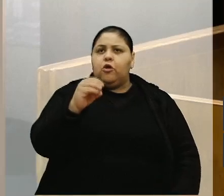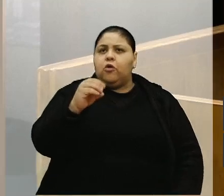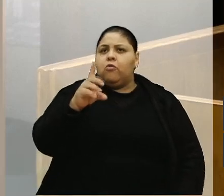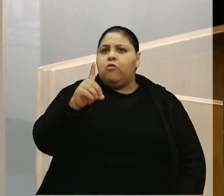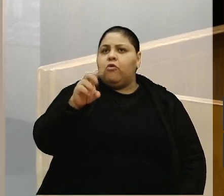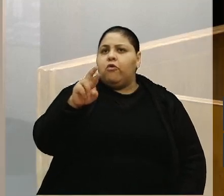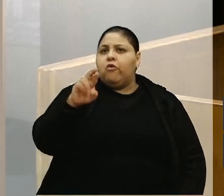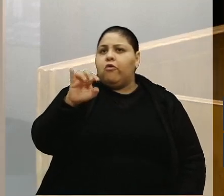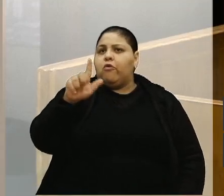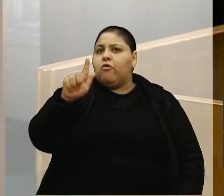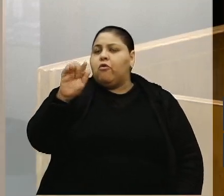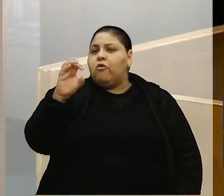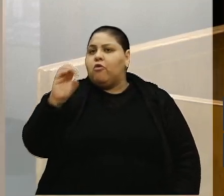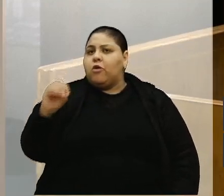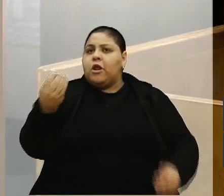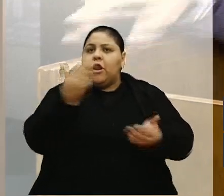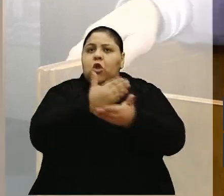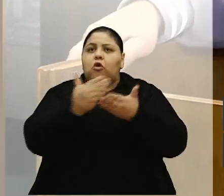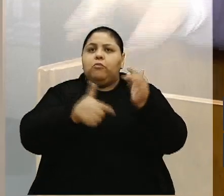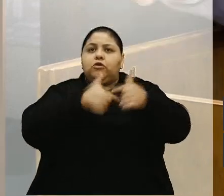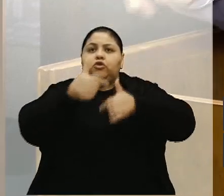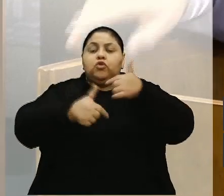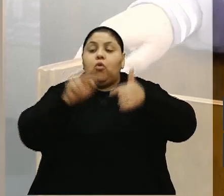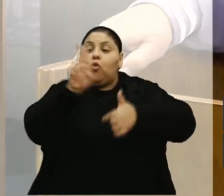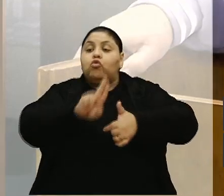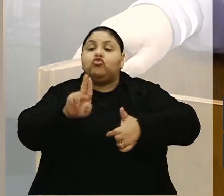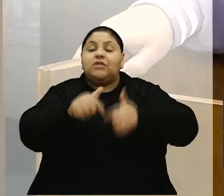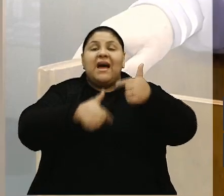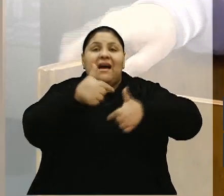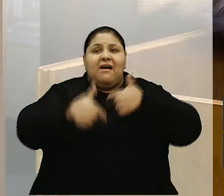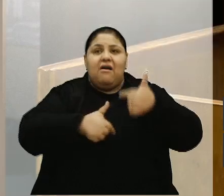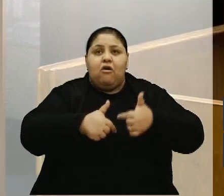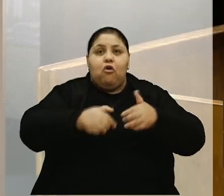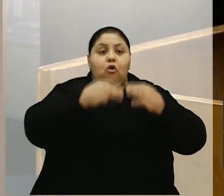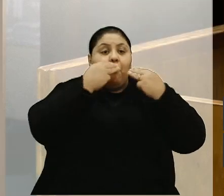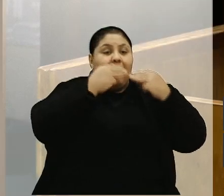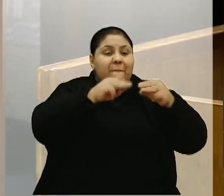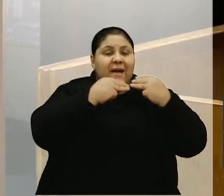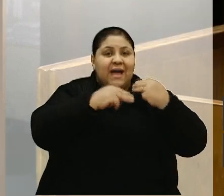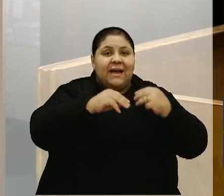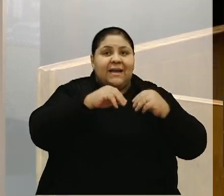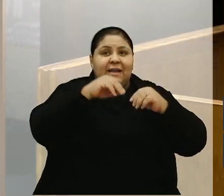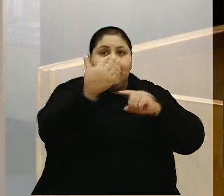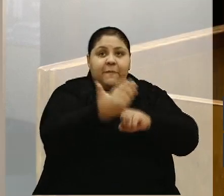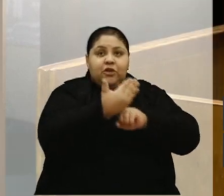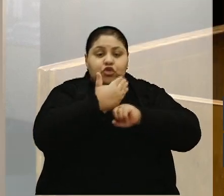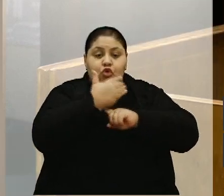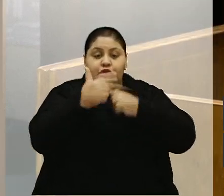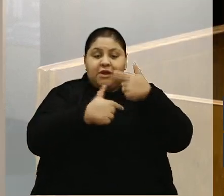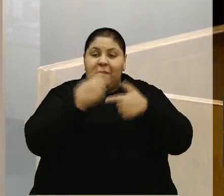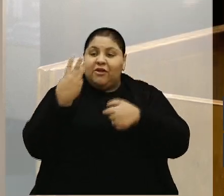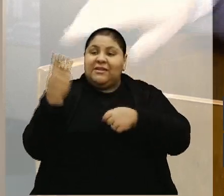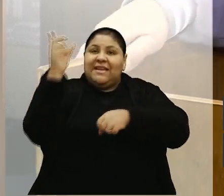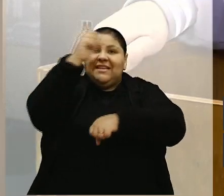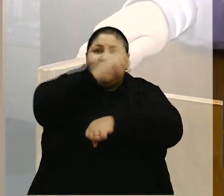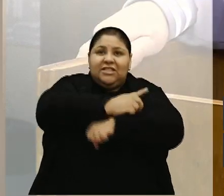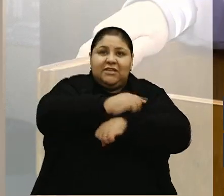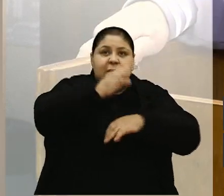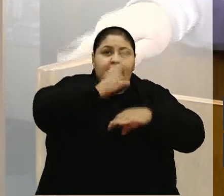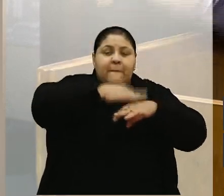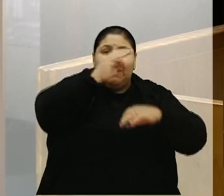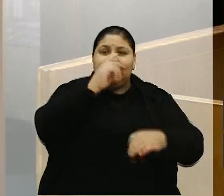estreou uma máquina nova lá me ajudando. E de graça. Trabalhou três dias com a máquina, carregadeira, e uma PC